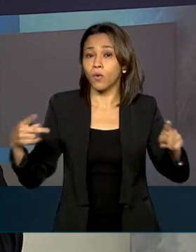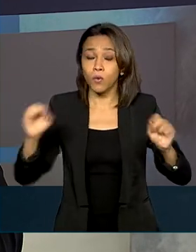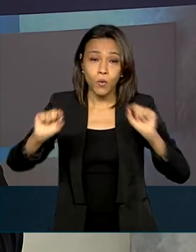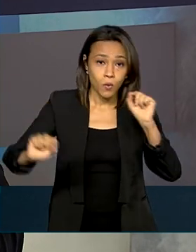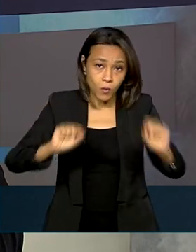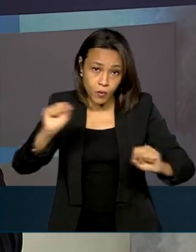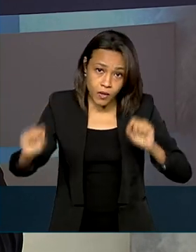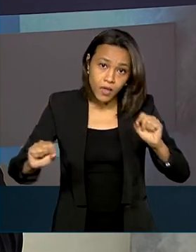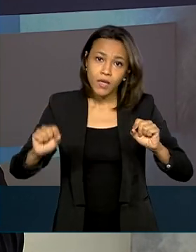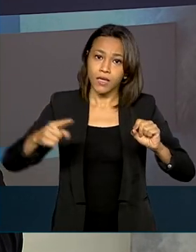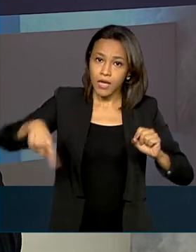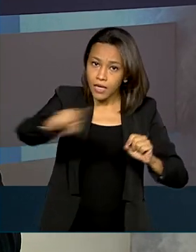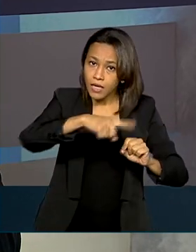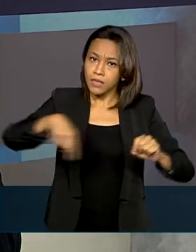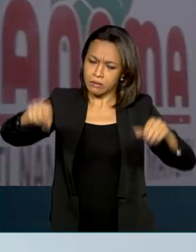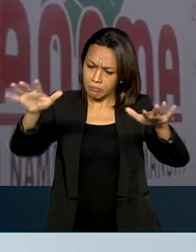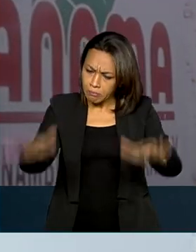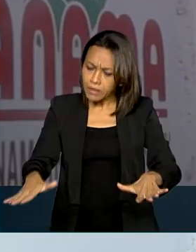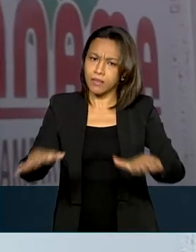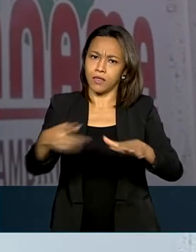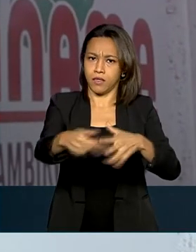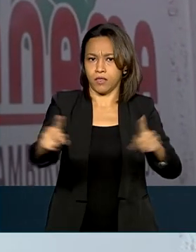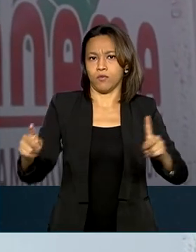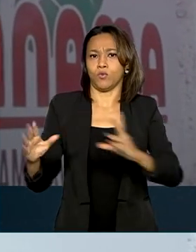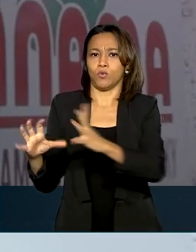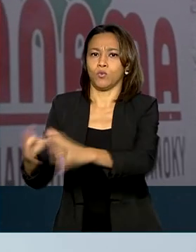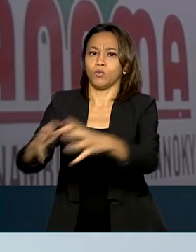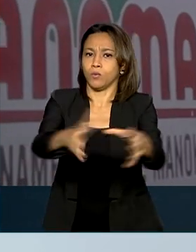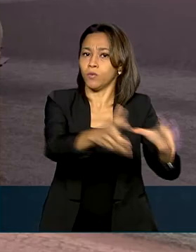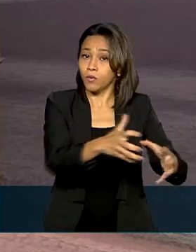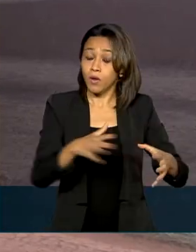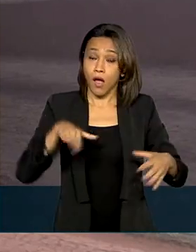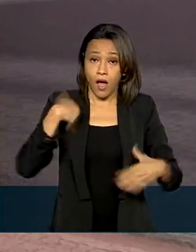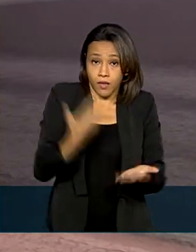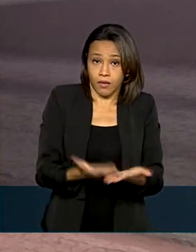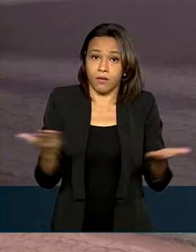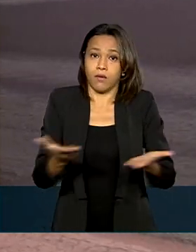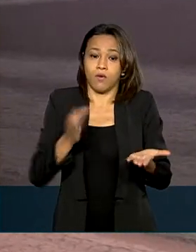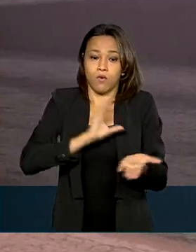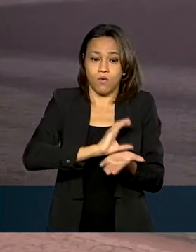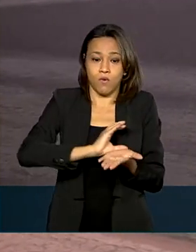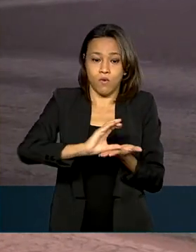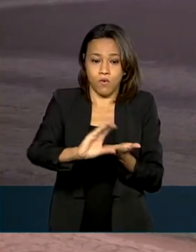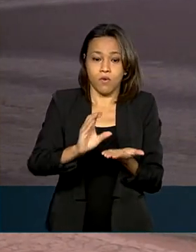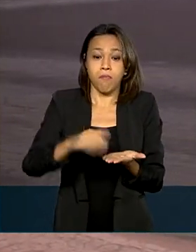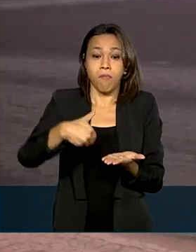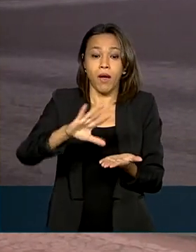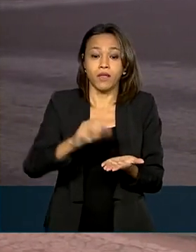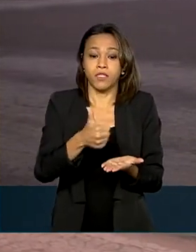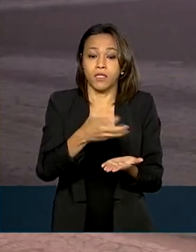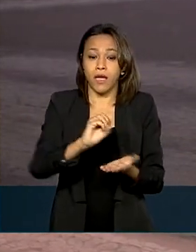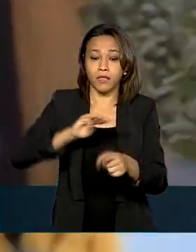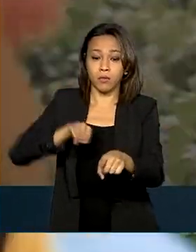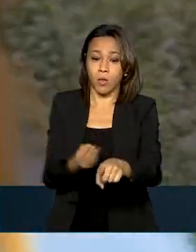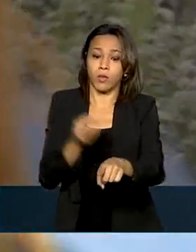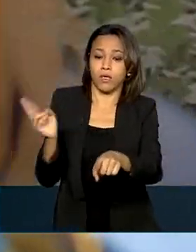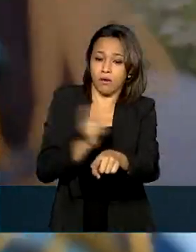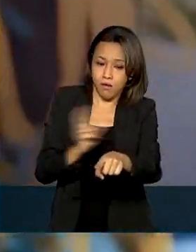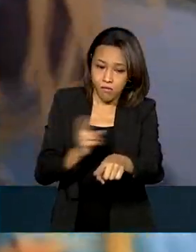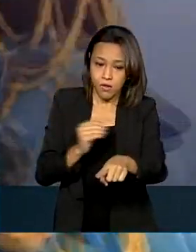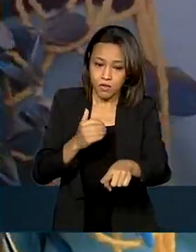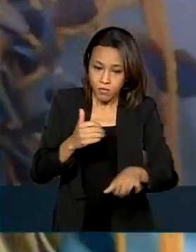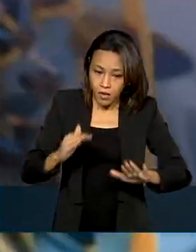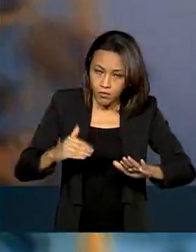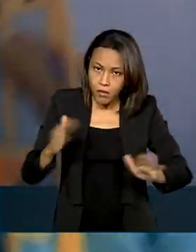espírito de permanência em conjunto. O governo investiu até agora mais de 10 milhões de reais para o desenvolvimento